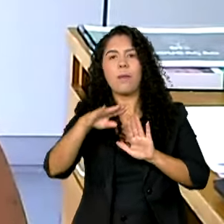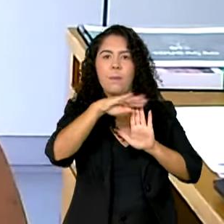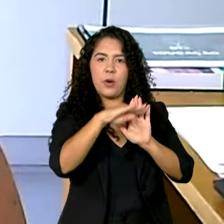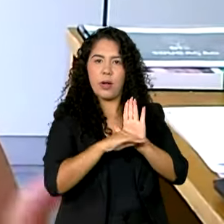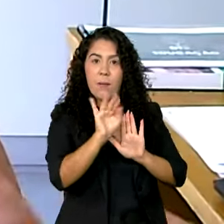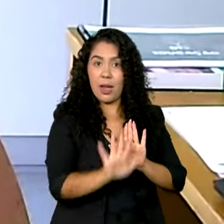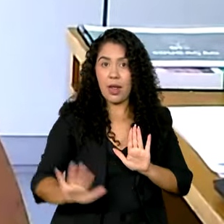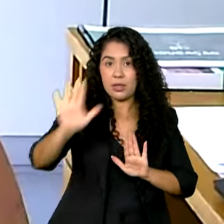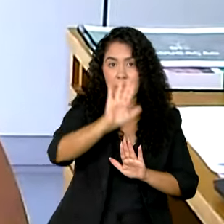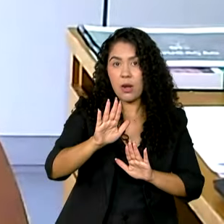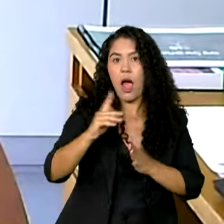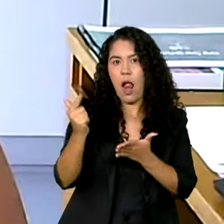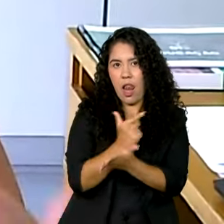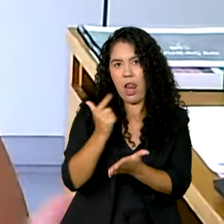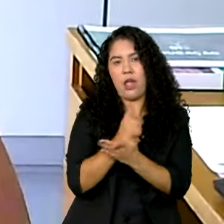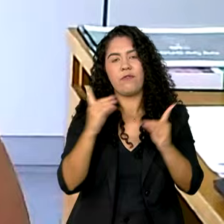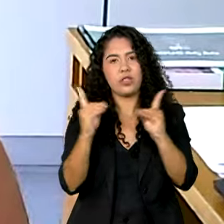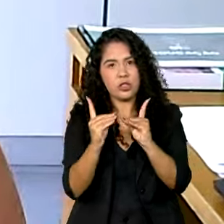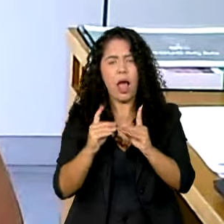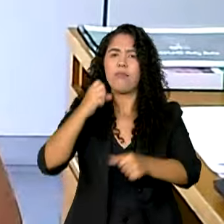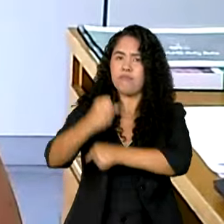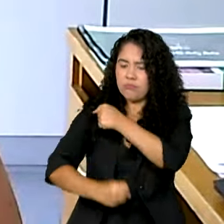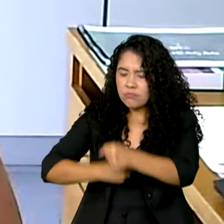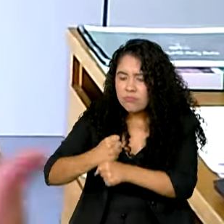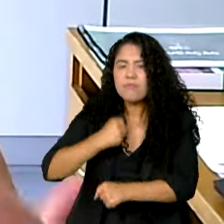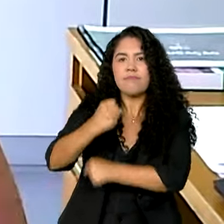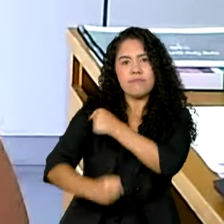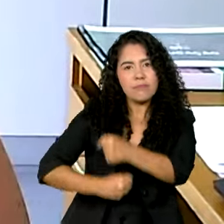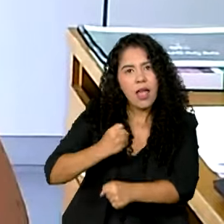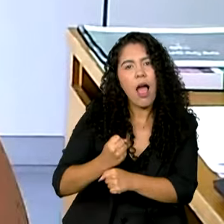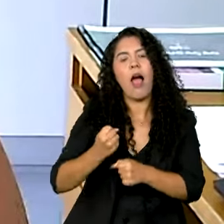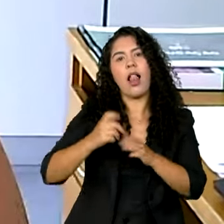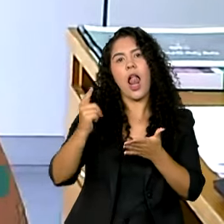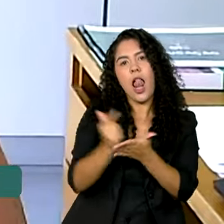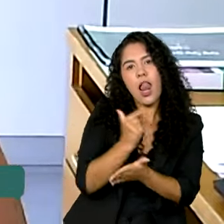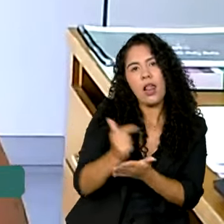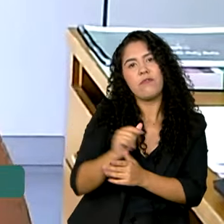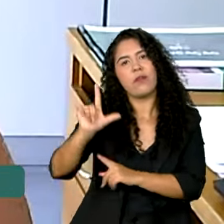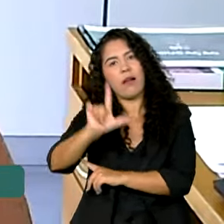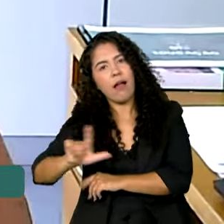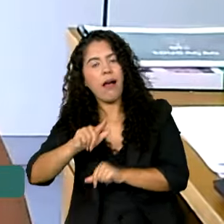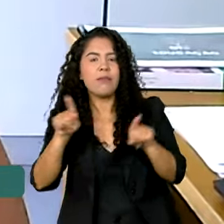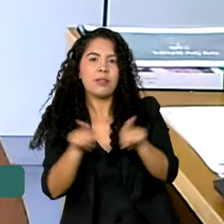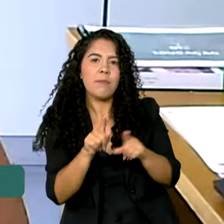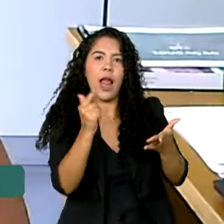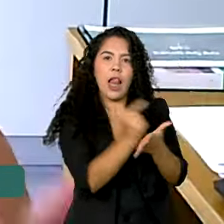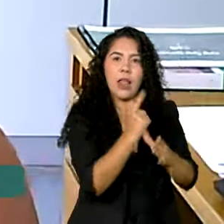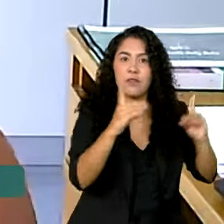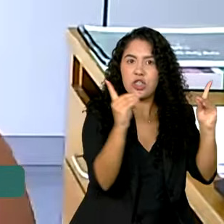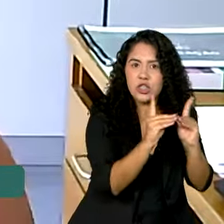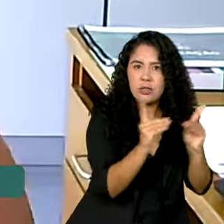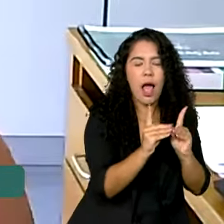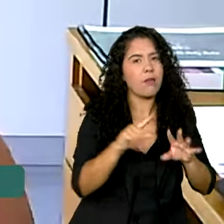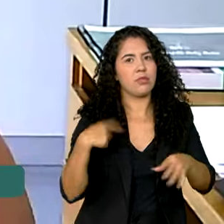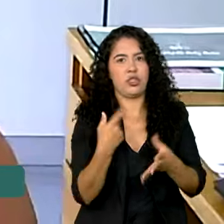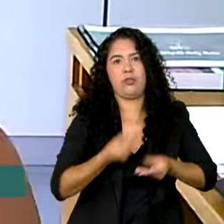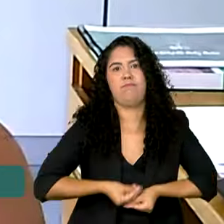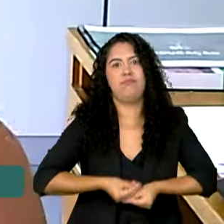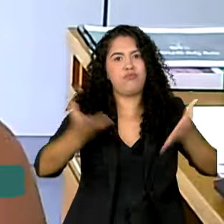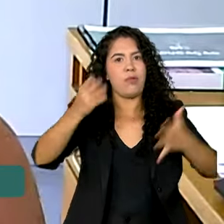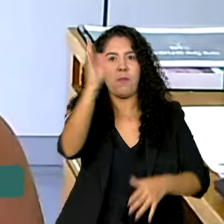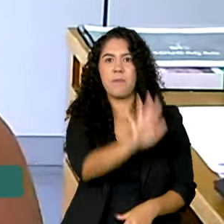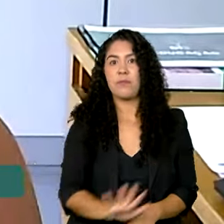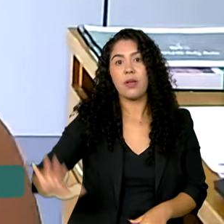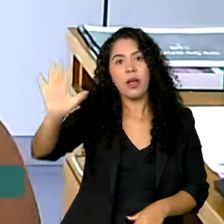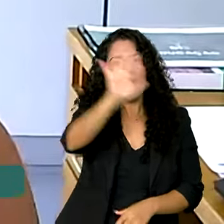PNLD, todos os anos, os livros literários, livros didáticos, eles chegam nas escolas de todo o país. O Ministério da Educação